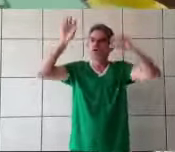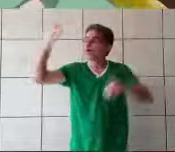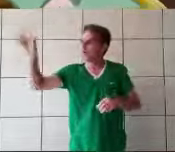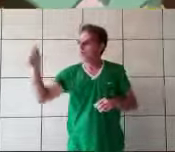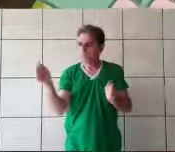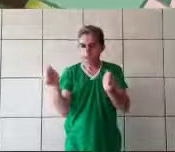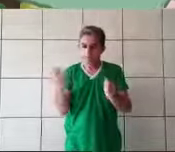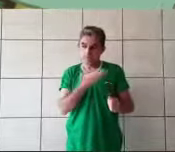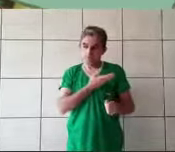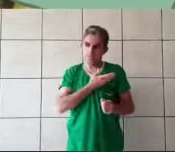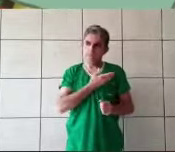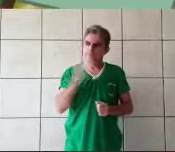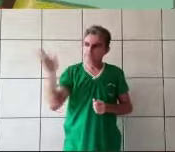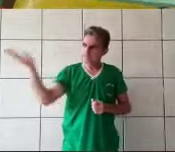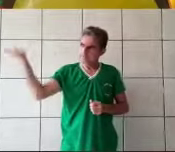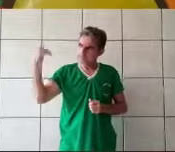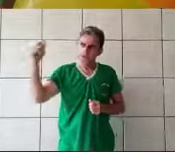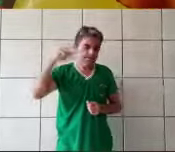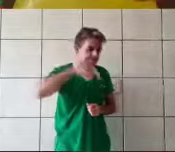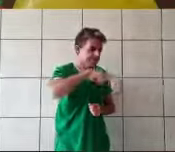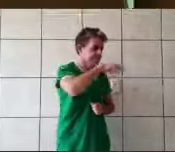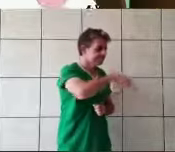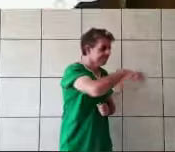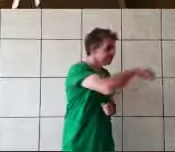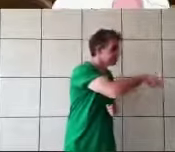Primeiro, foi para a cozinha e pegou uma grande abóbora.